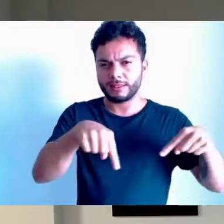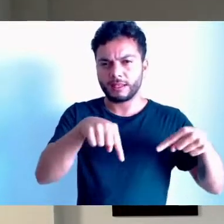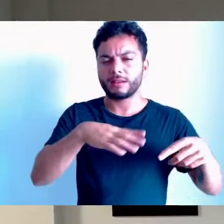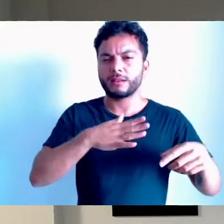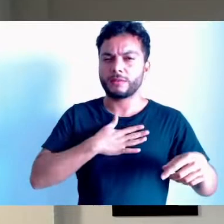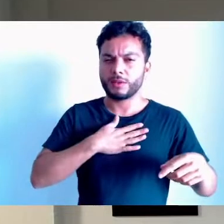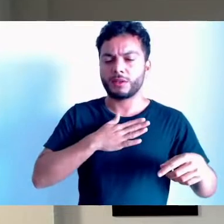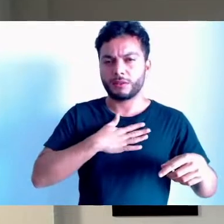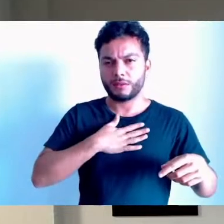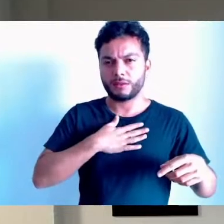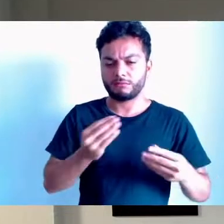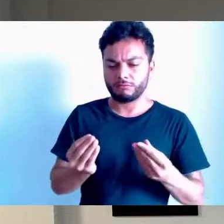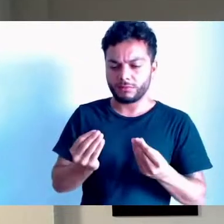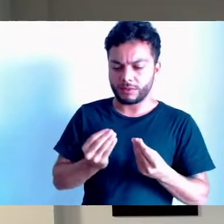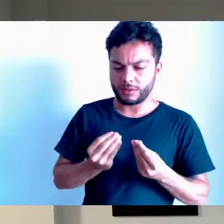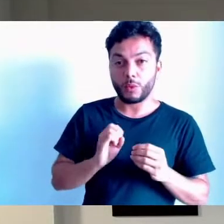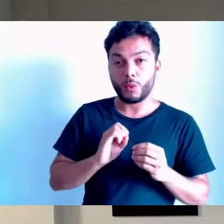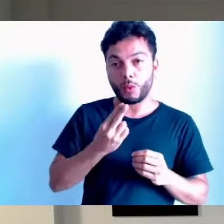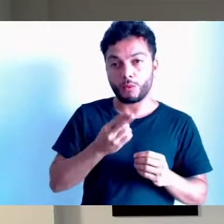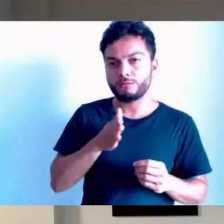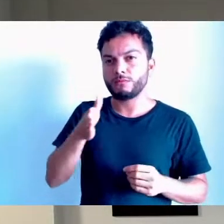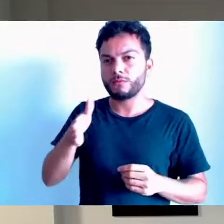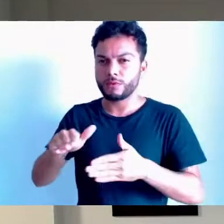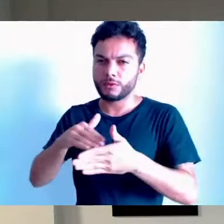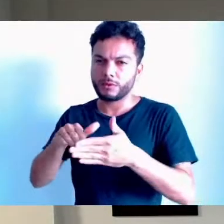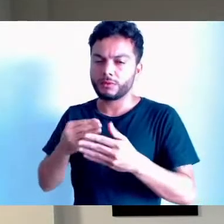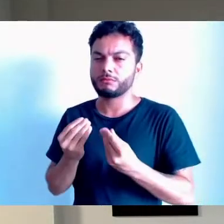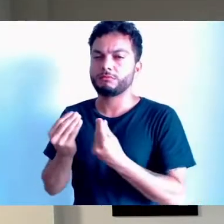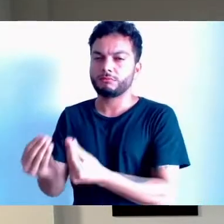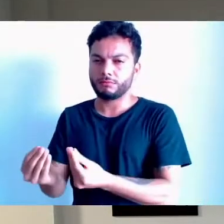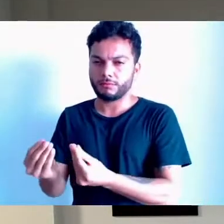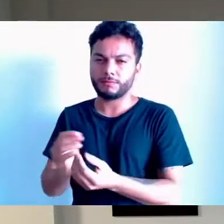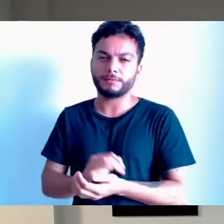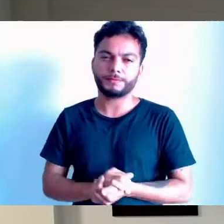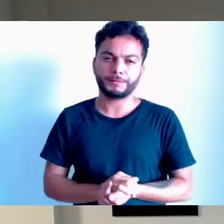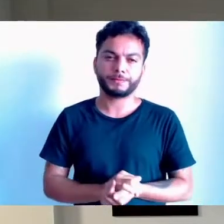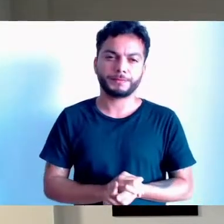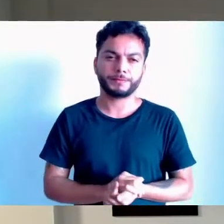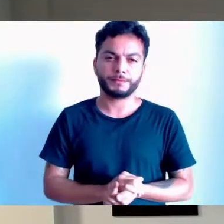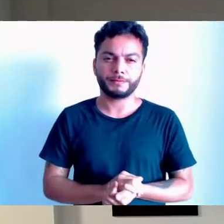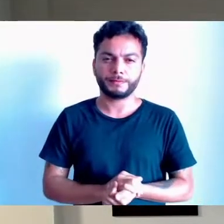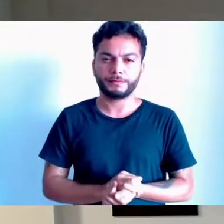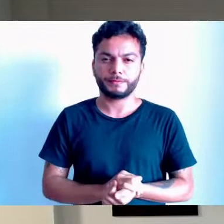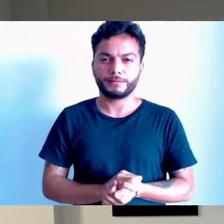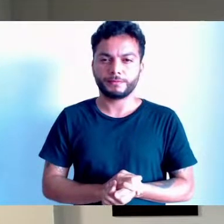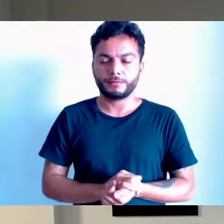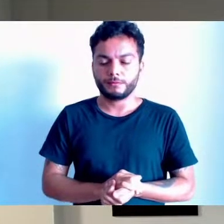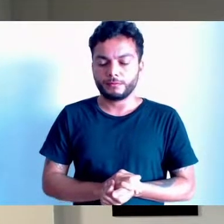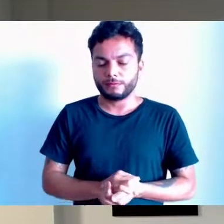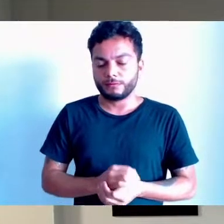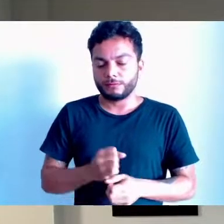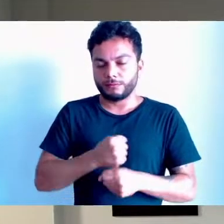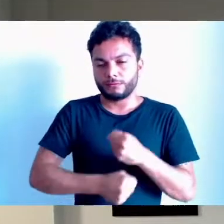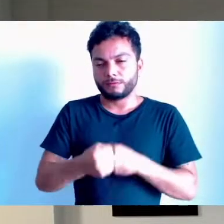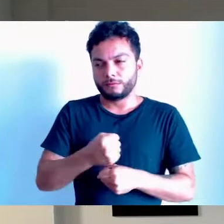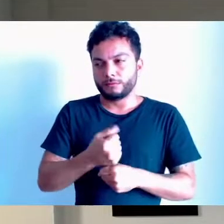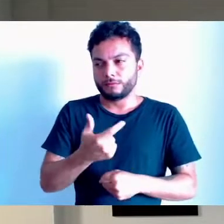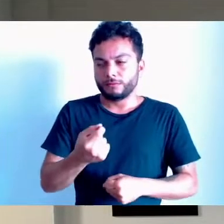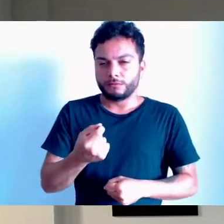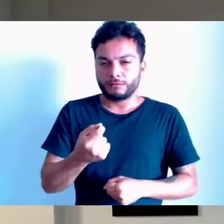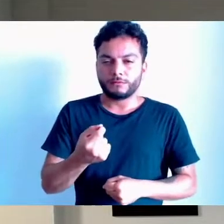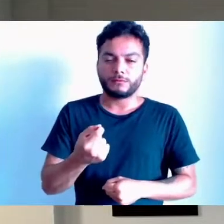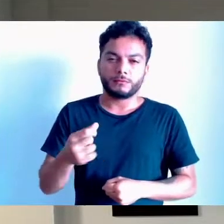secretaria pegar. E uma outra situação, em 2009, quando foi o parecer, quando vai a